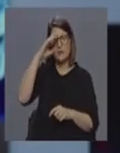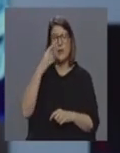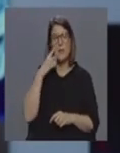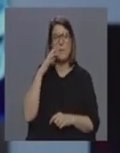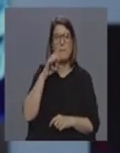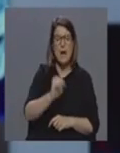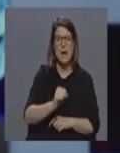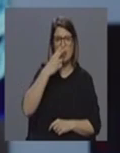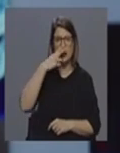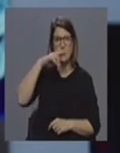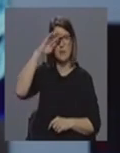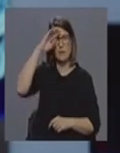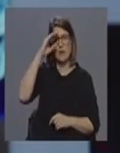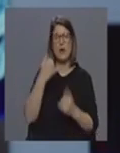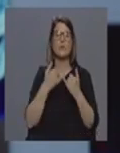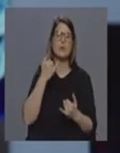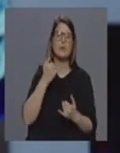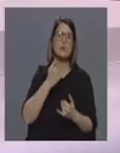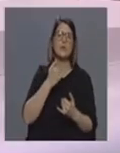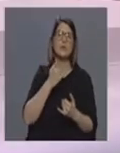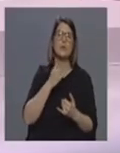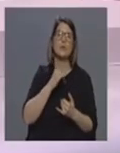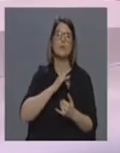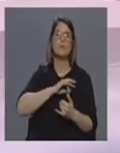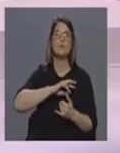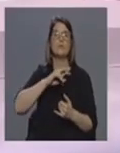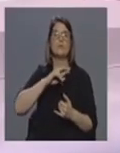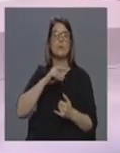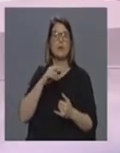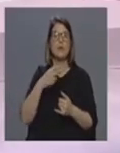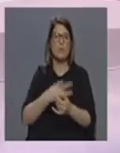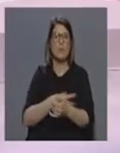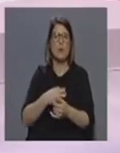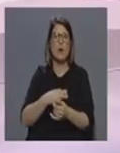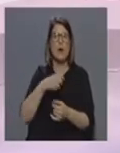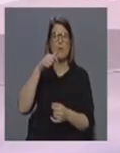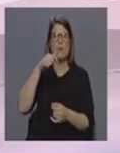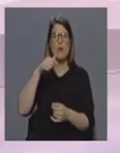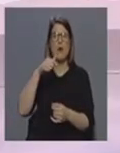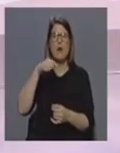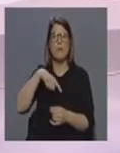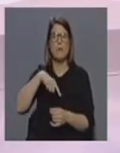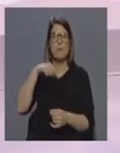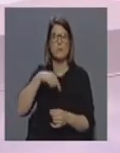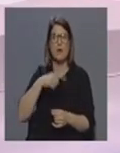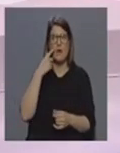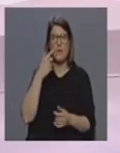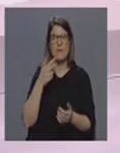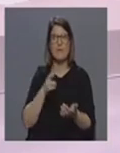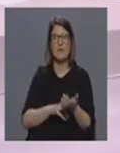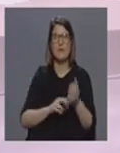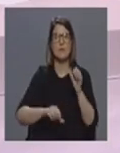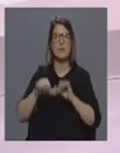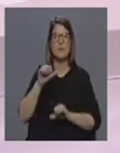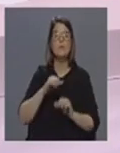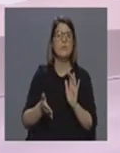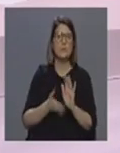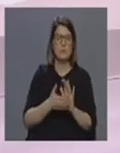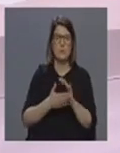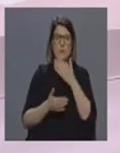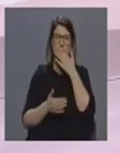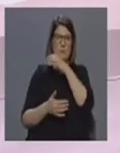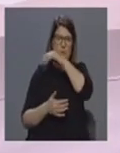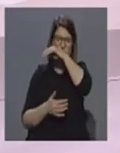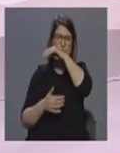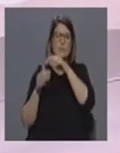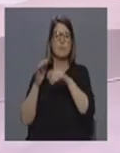síndrome gripal são automaticamente referenciados e sinalizados e recolhidos as amostras para que entanto depois exista a confirmação aleatorial e portanto não é pela capacidade